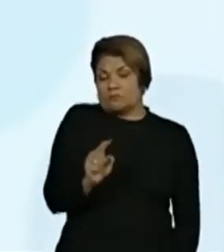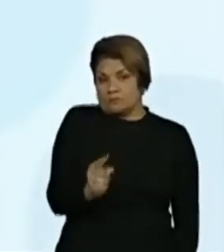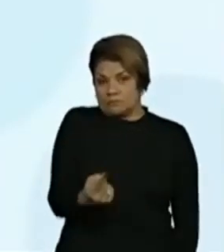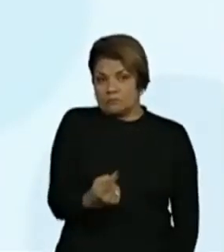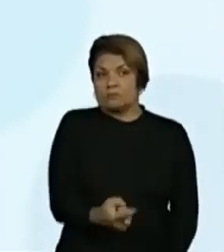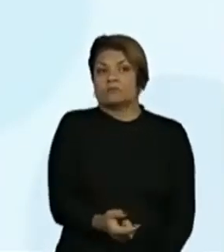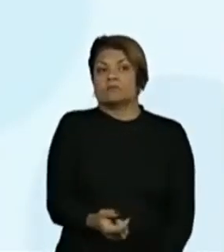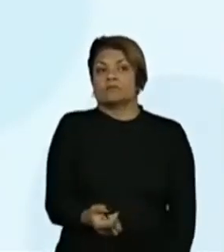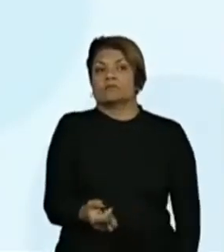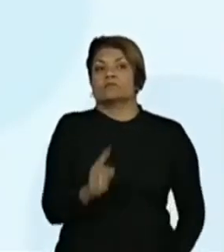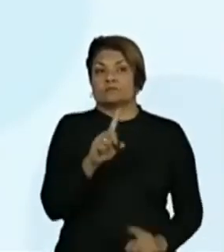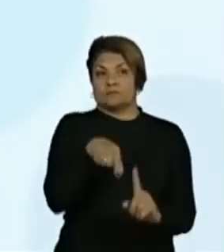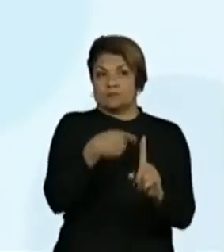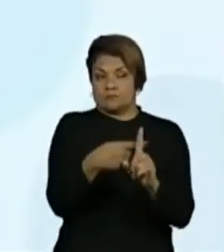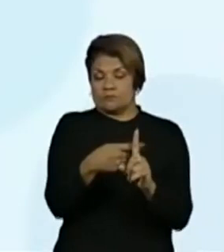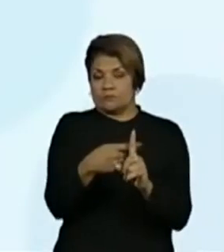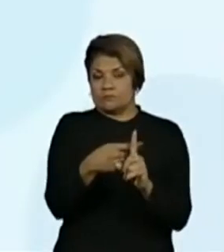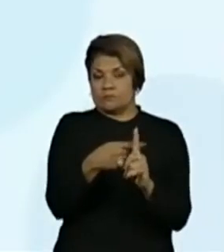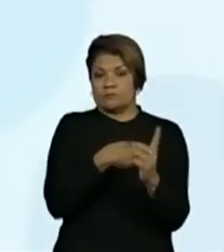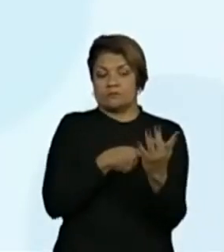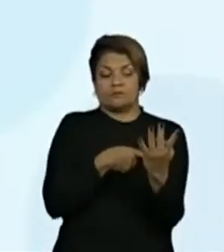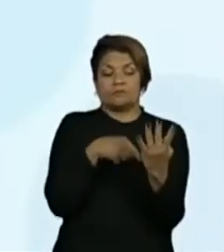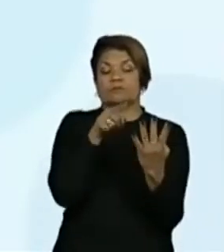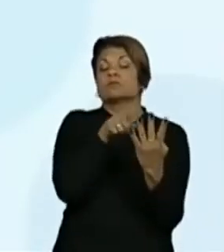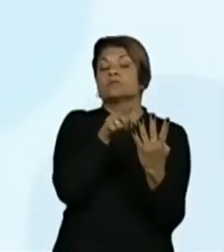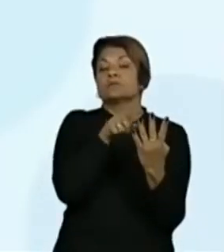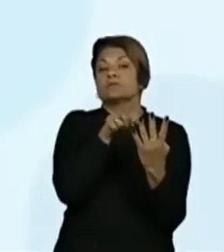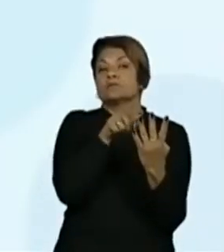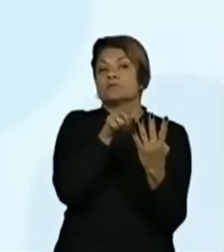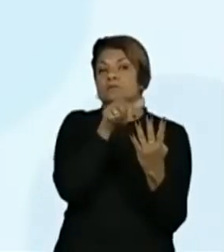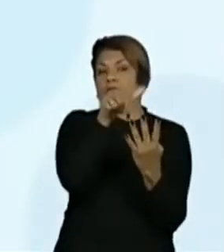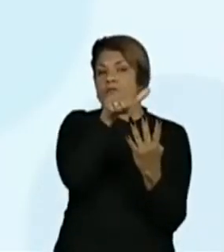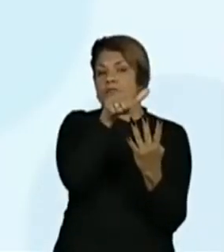mais o número seguinte.